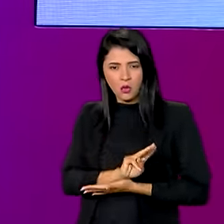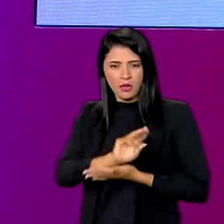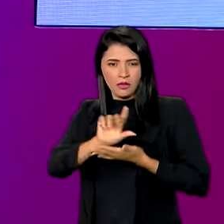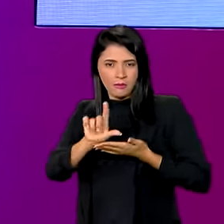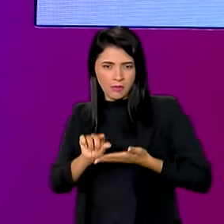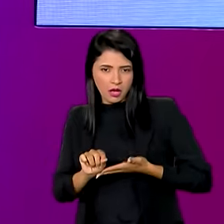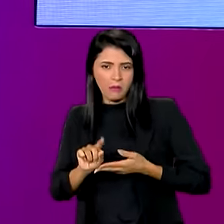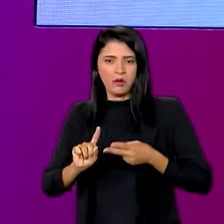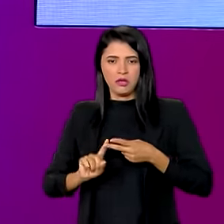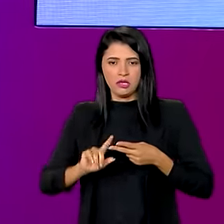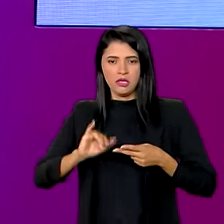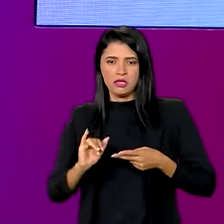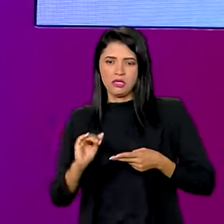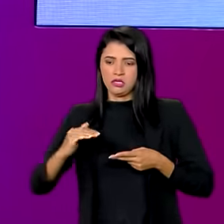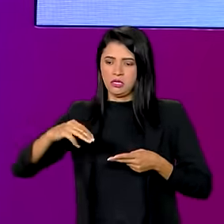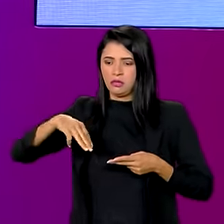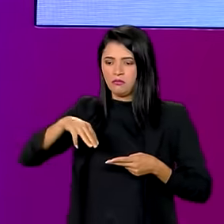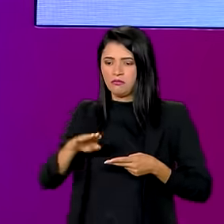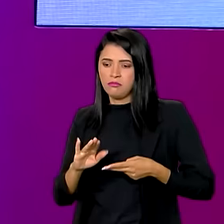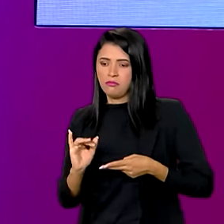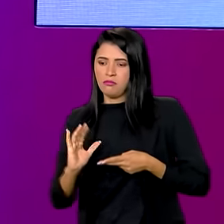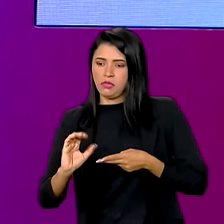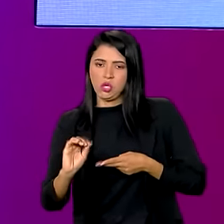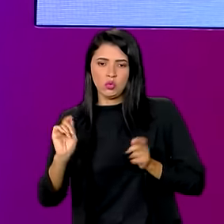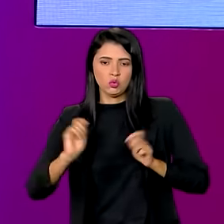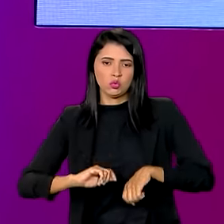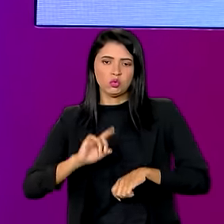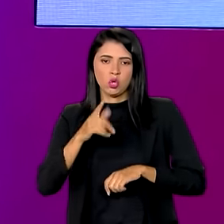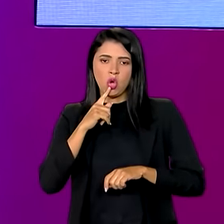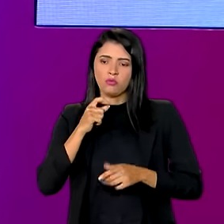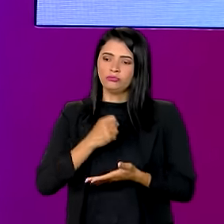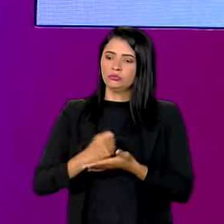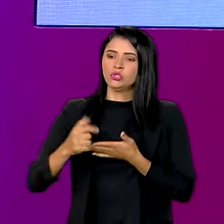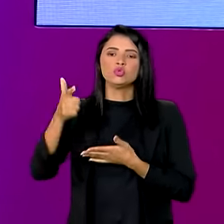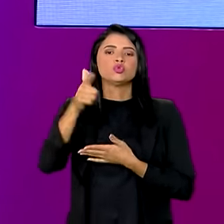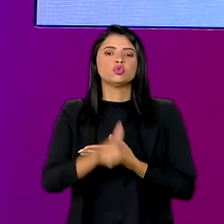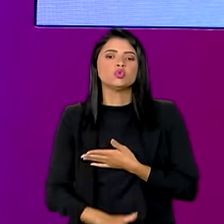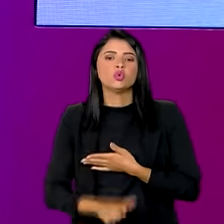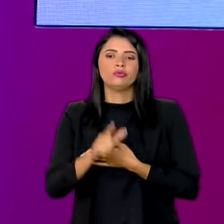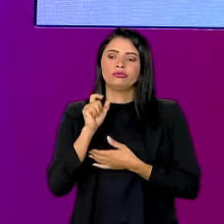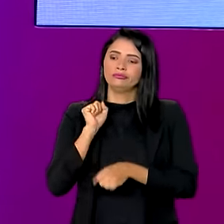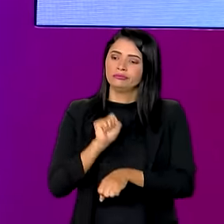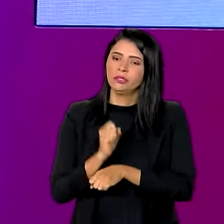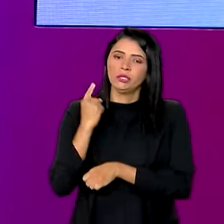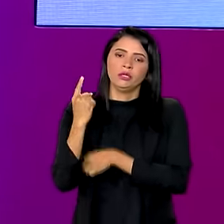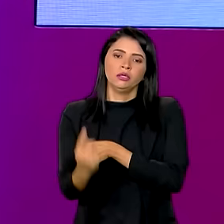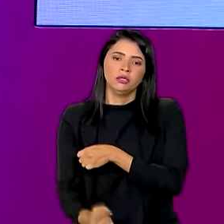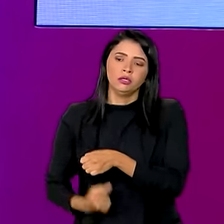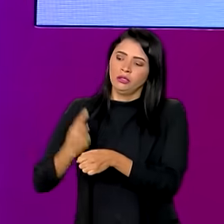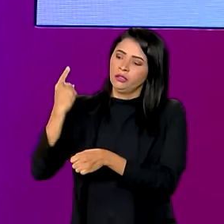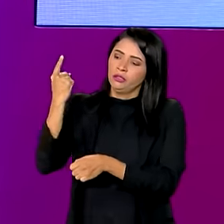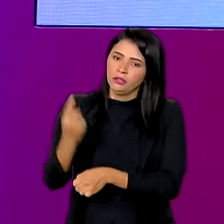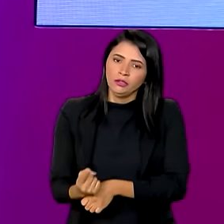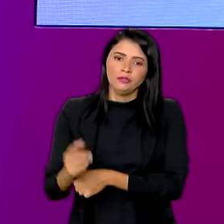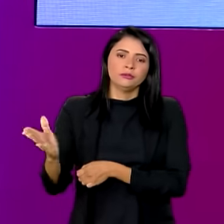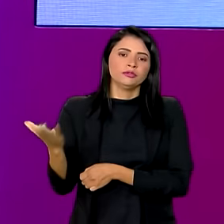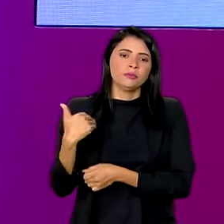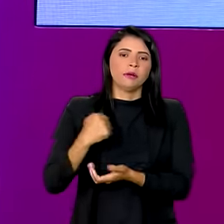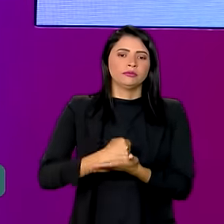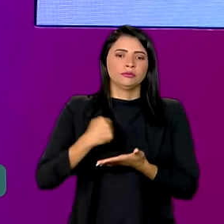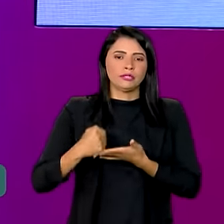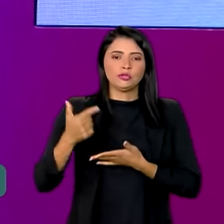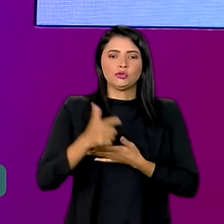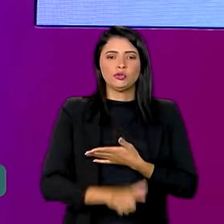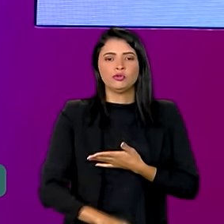e pelo ICMBio só podia recontratar depois de um ano. Então, nós abreviamos